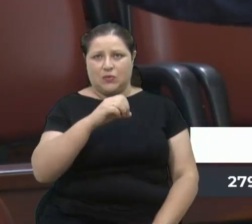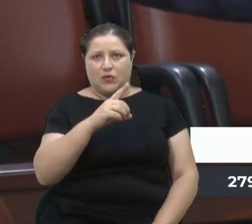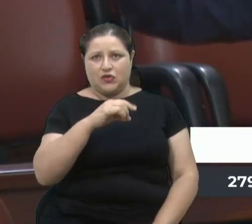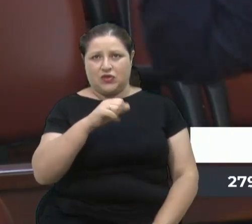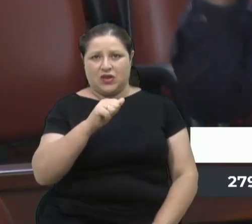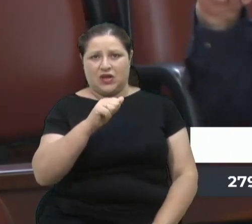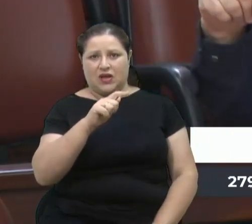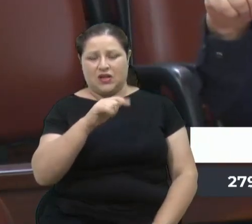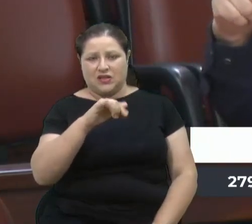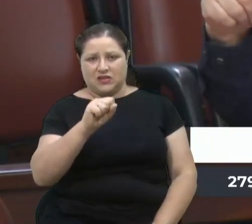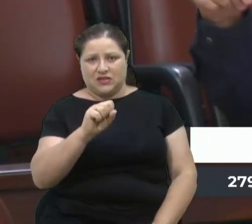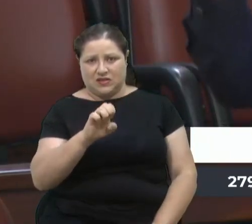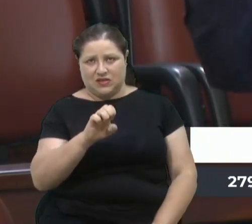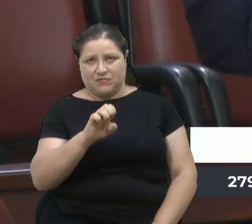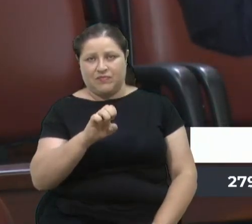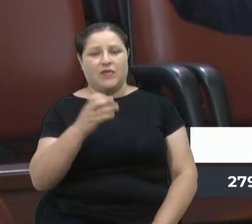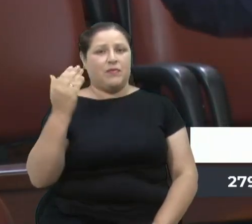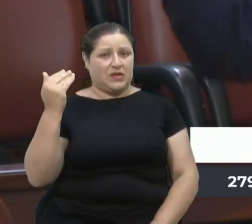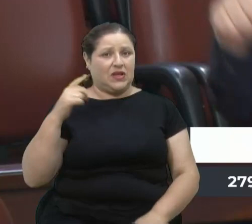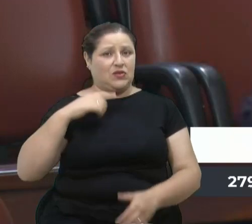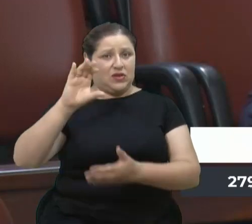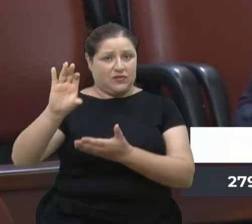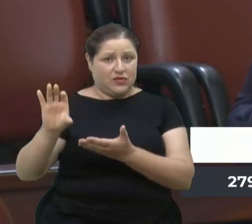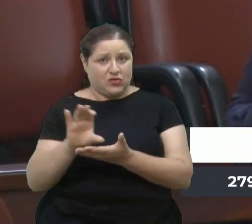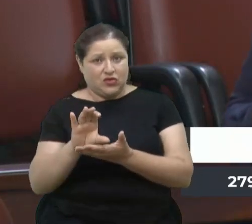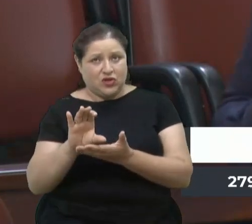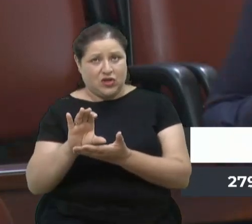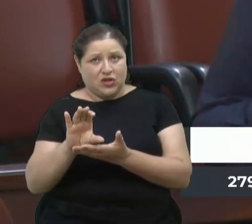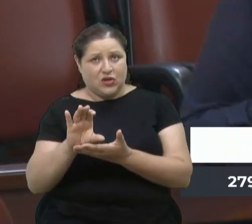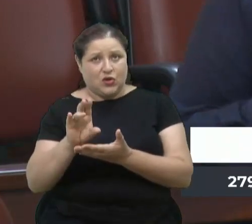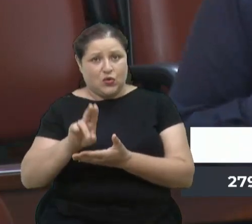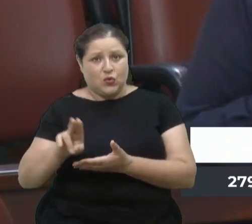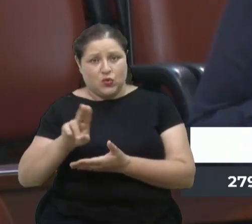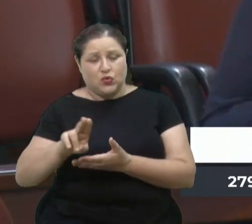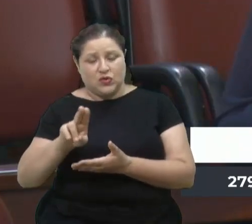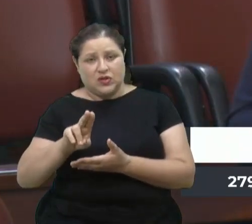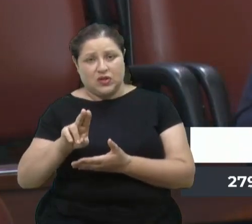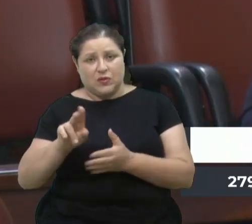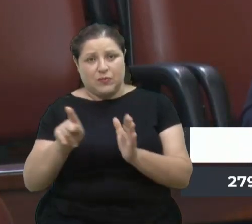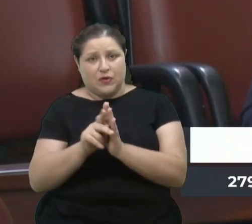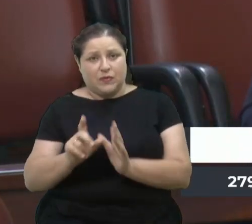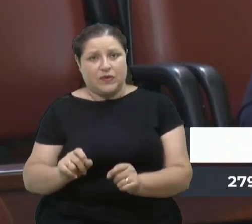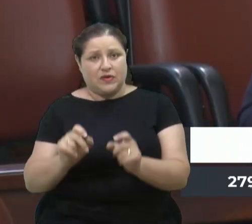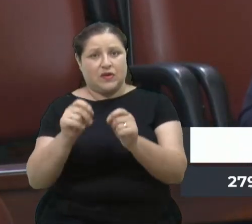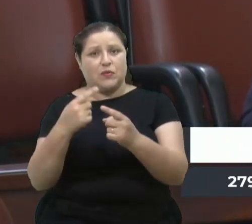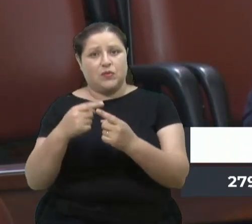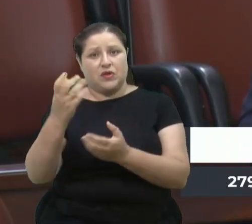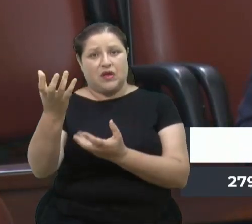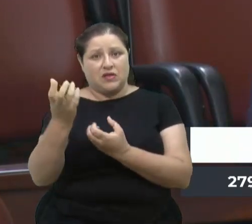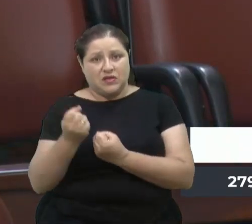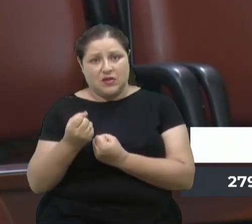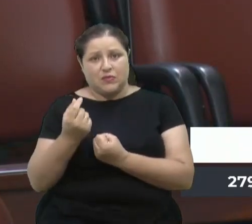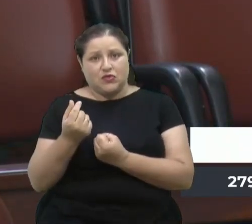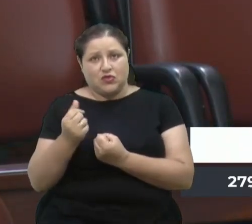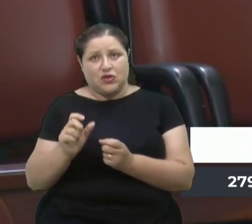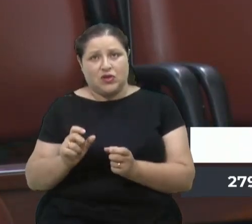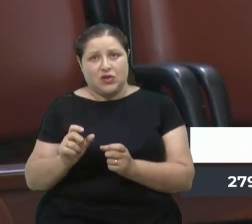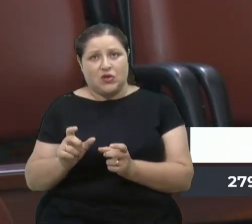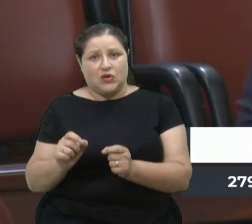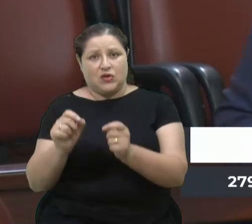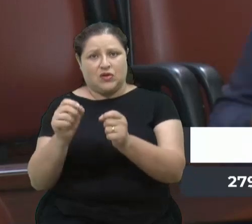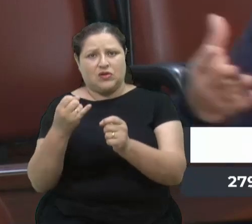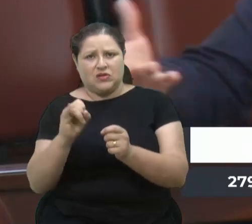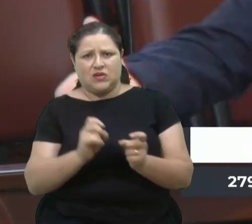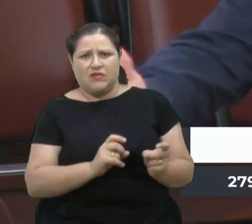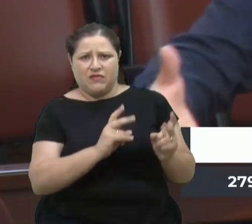O hospital recebeu, o Hospital Geral recebeu dinheiro para a oncologia. Mas por que ele recebe dinheiro para a oncologia, se ele vende serviço para